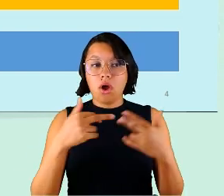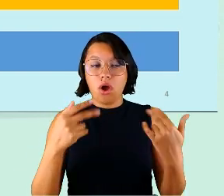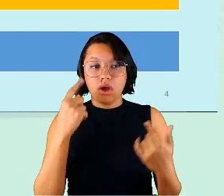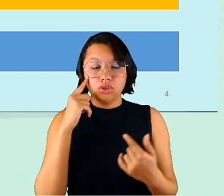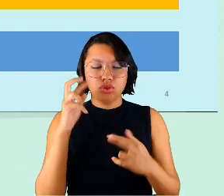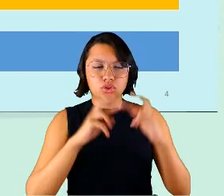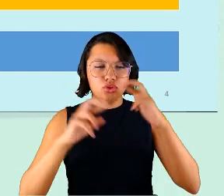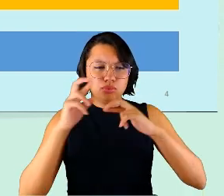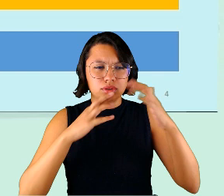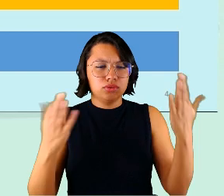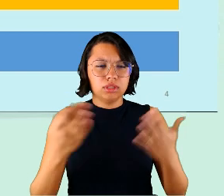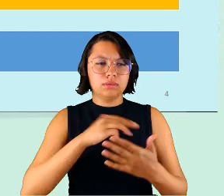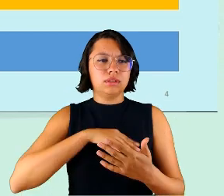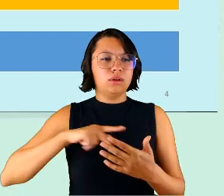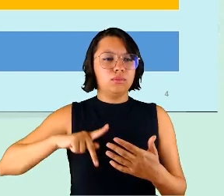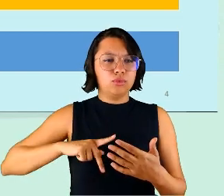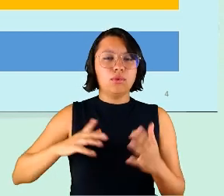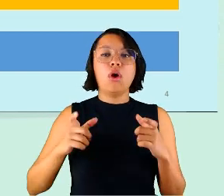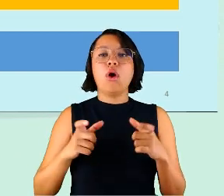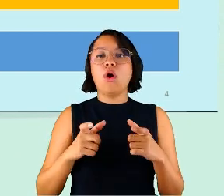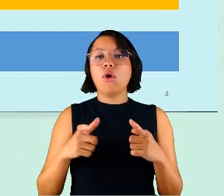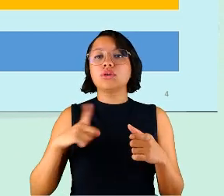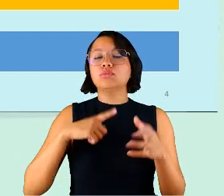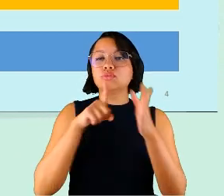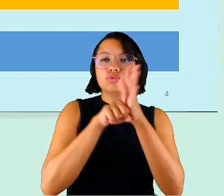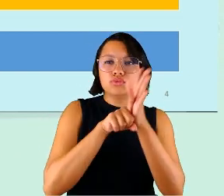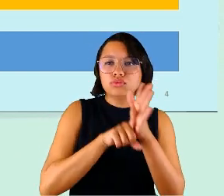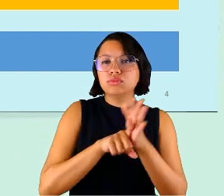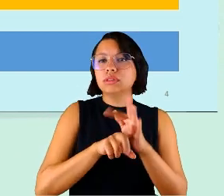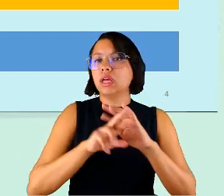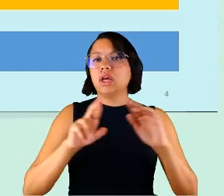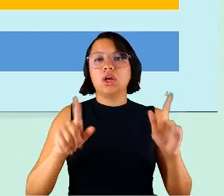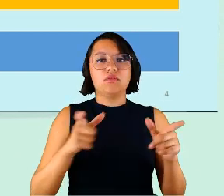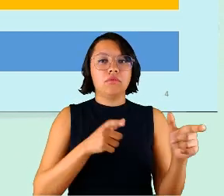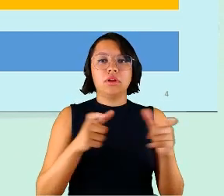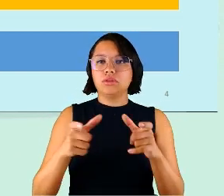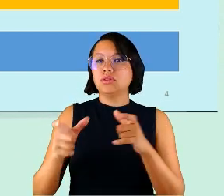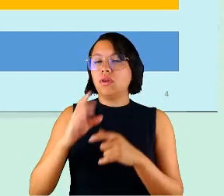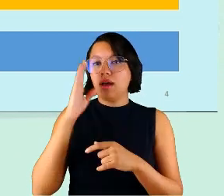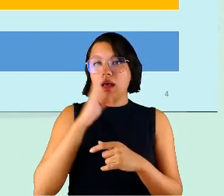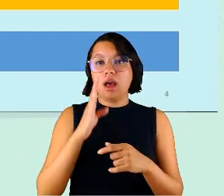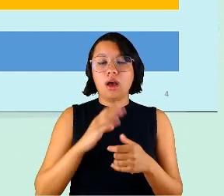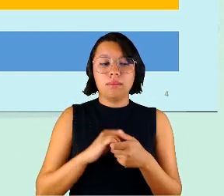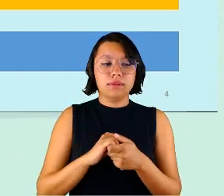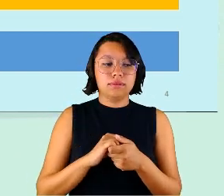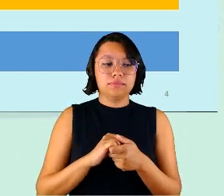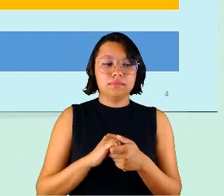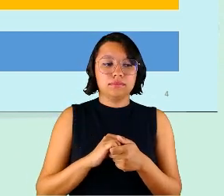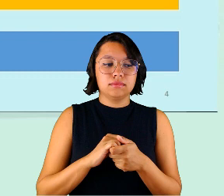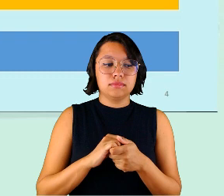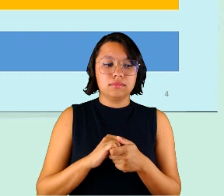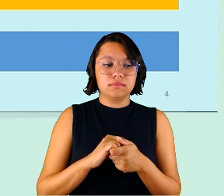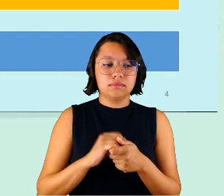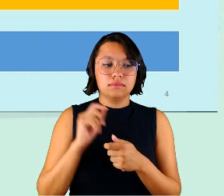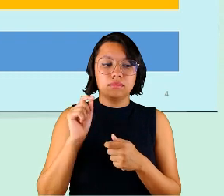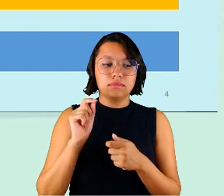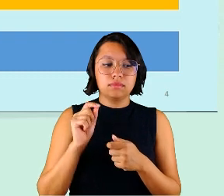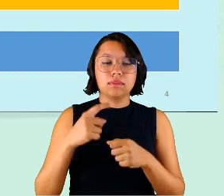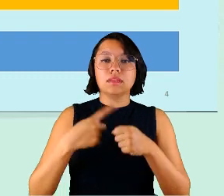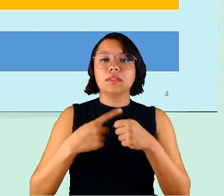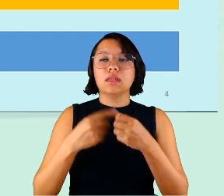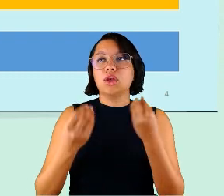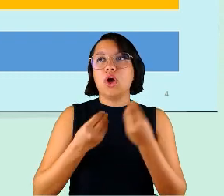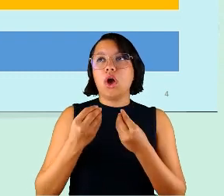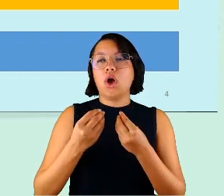Ministério Público, onde pudemos pesquisar em diferentes locais do Brasil, que há cidades como